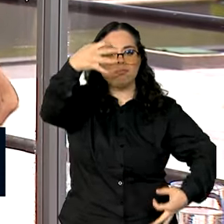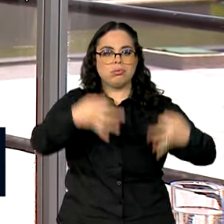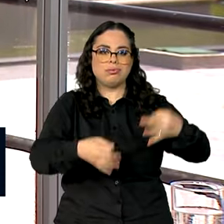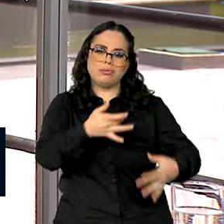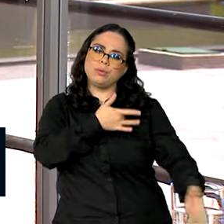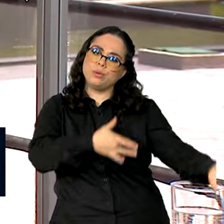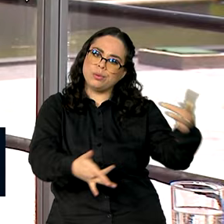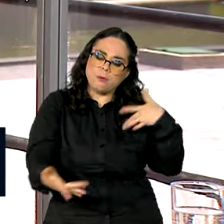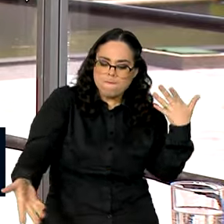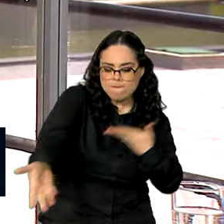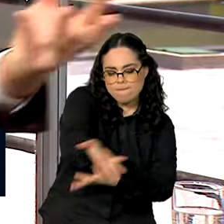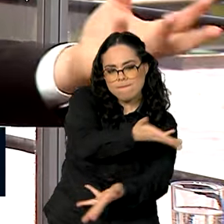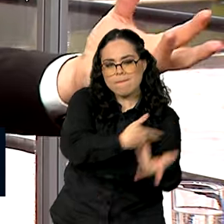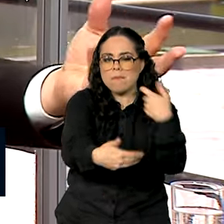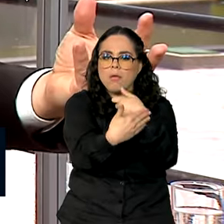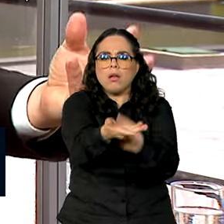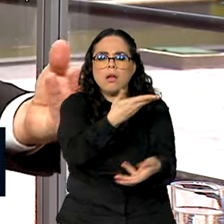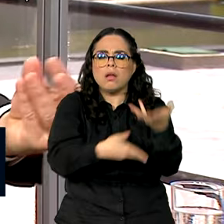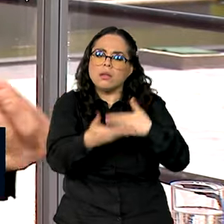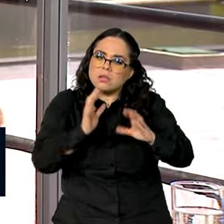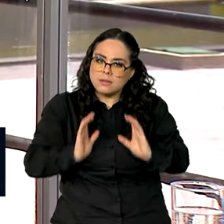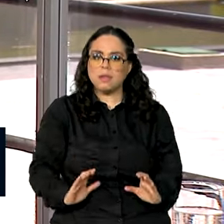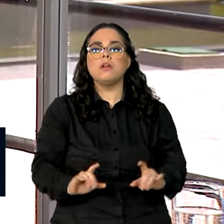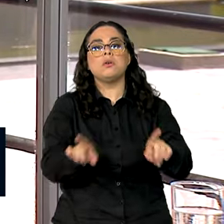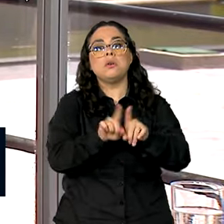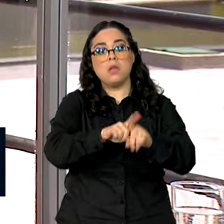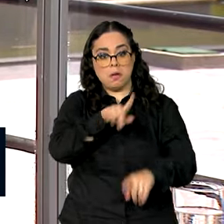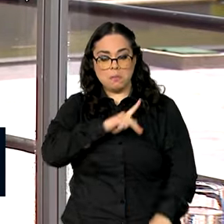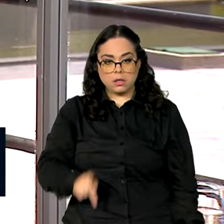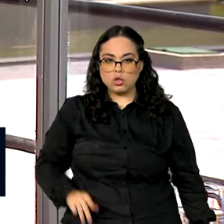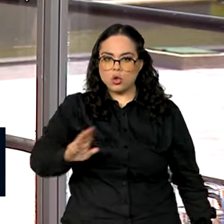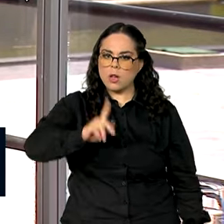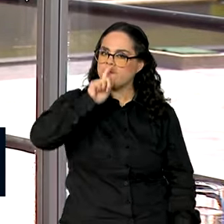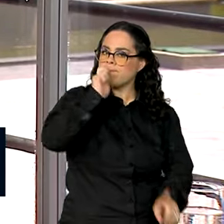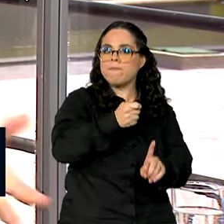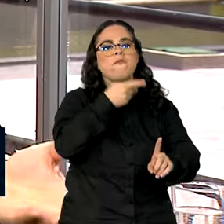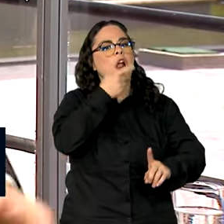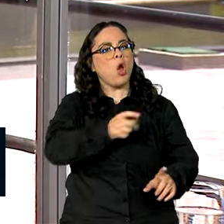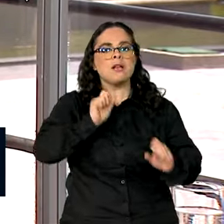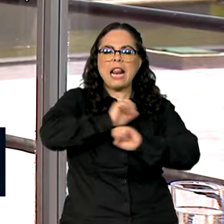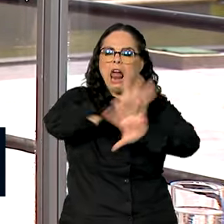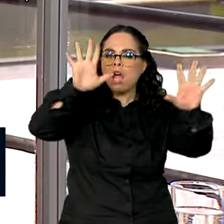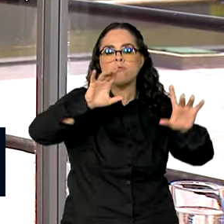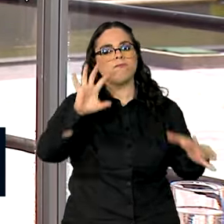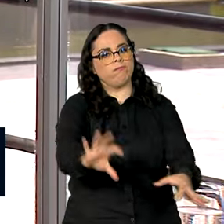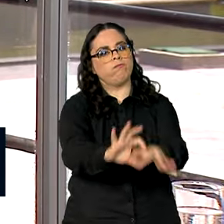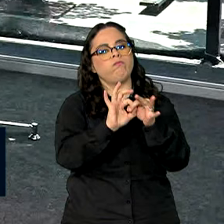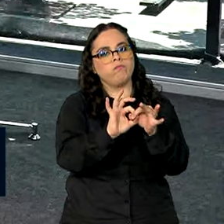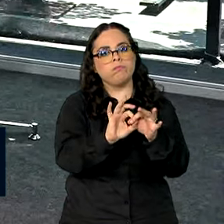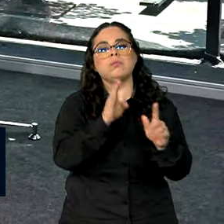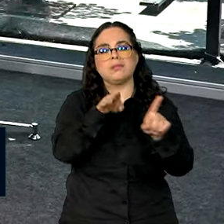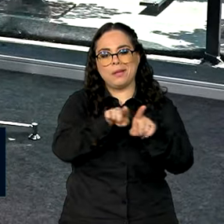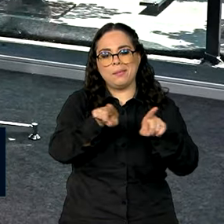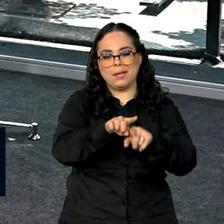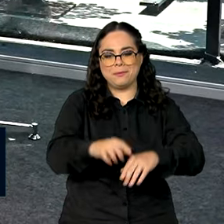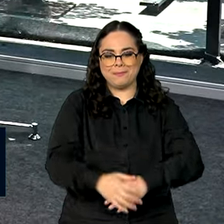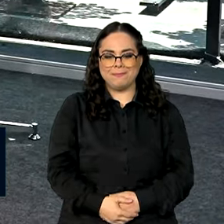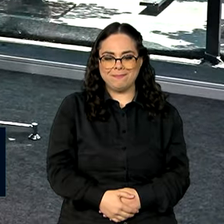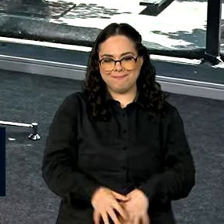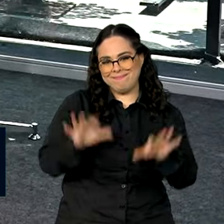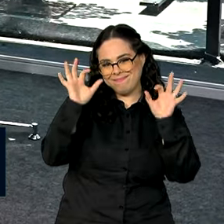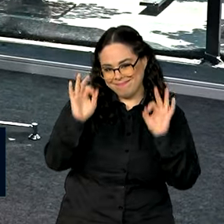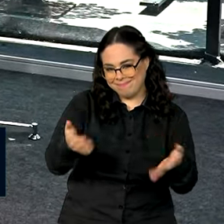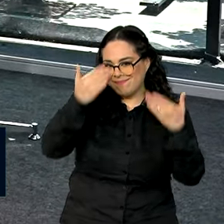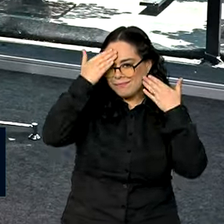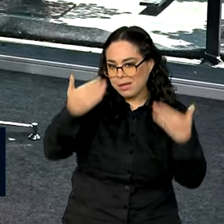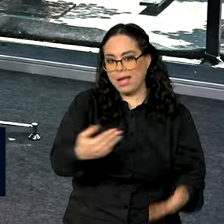mais solidária, mais fraterna. E o presidente Lula a pregou de forma tão contundente, mas unida, principalmente. Muito bem, ministro Alexandre